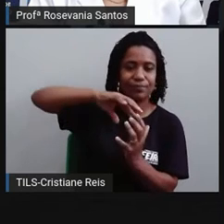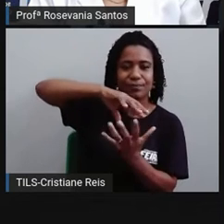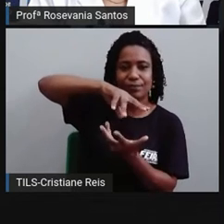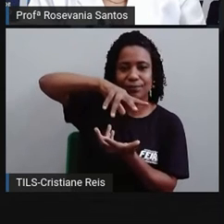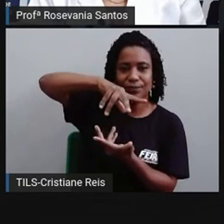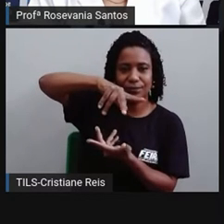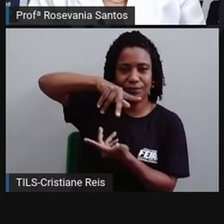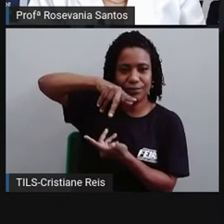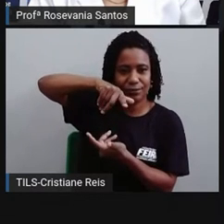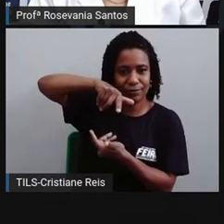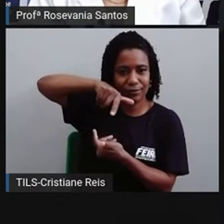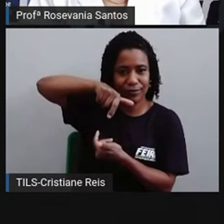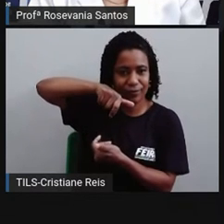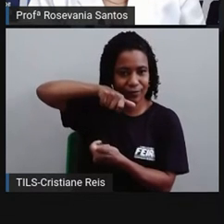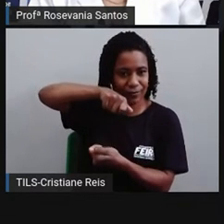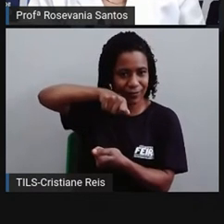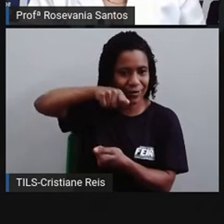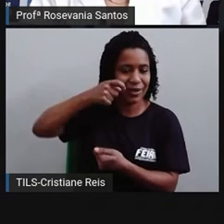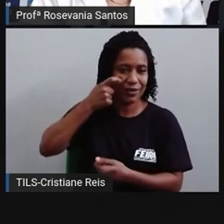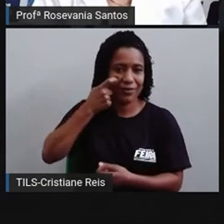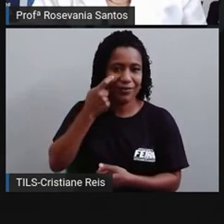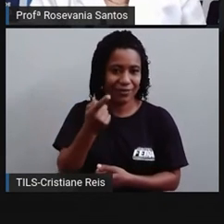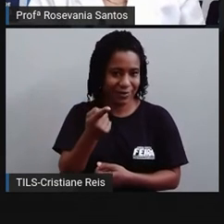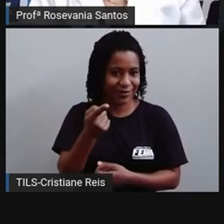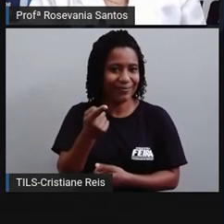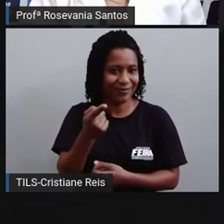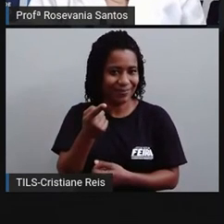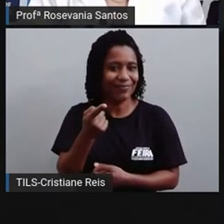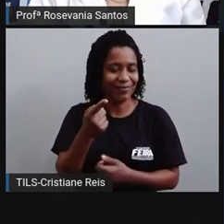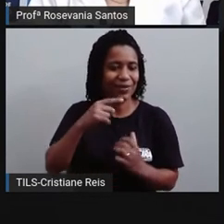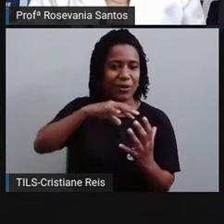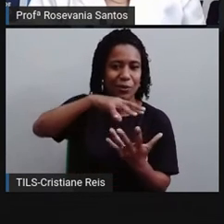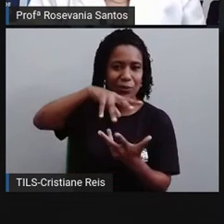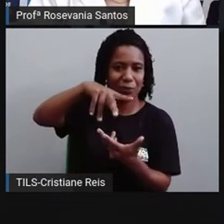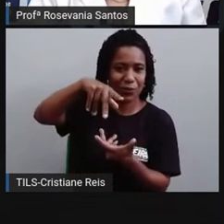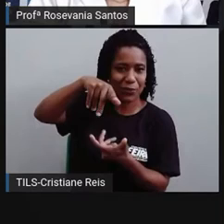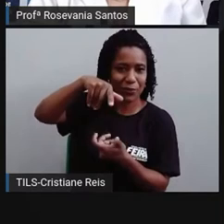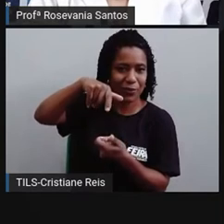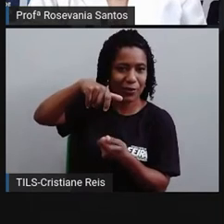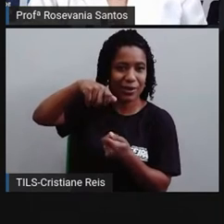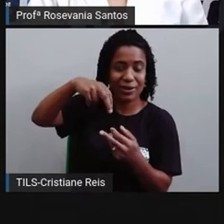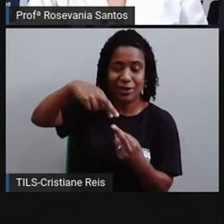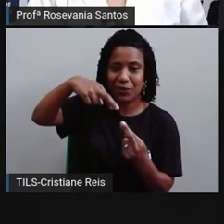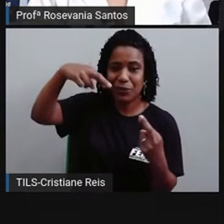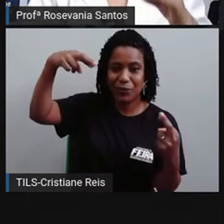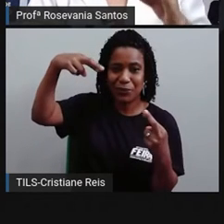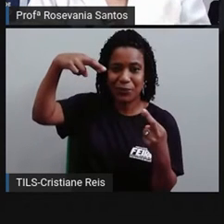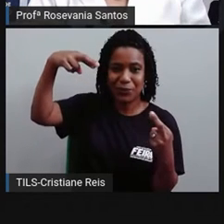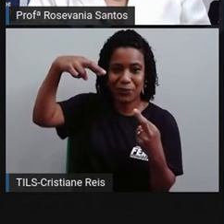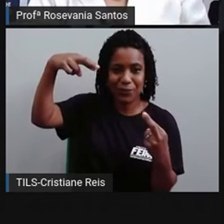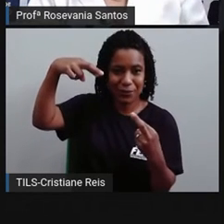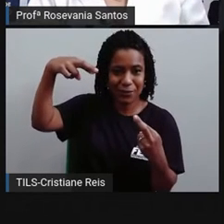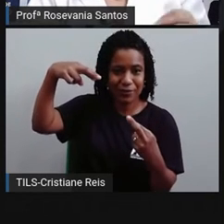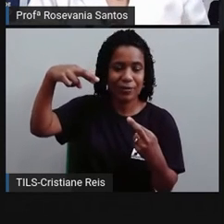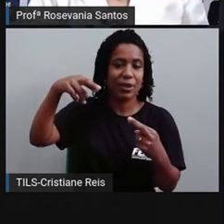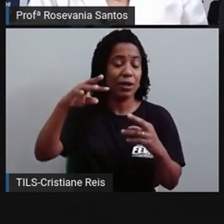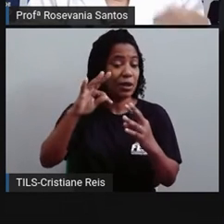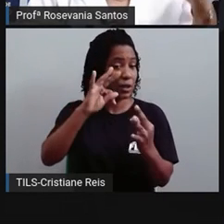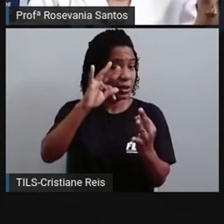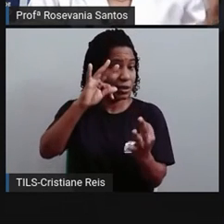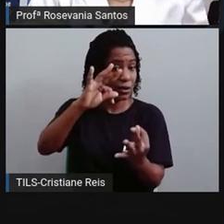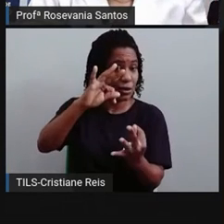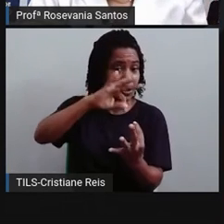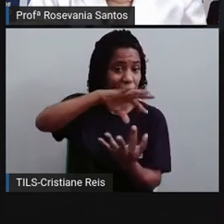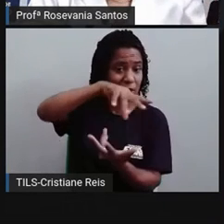Nossa órbita elíptica, está vendo que não é um círculo, né? É perfeito aí. Então, o movimento de translação é um movimento que a